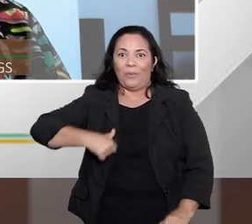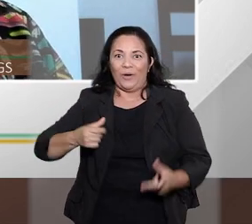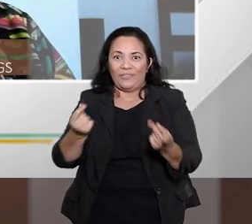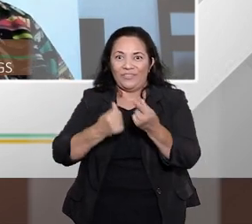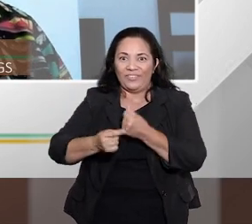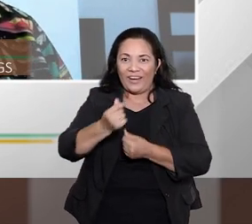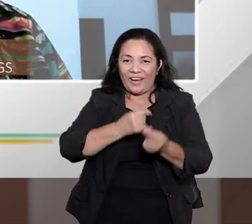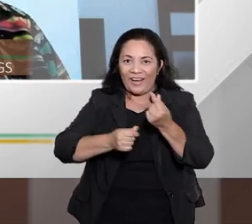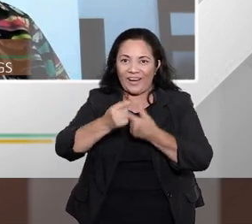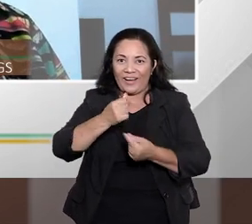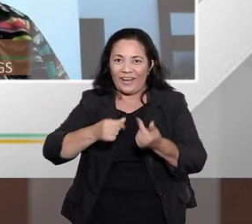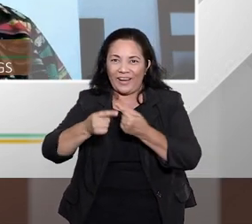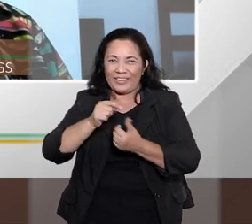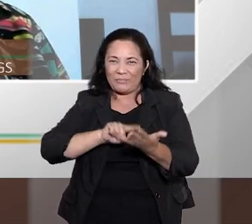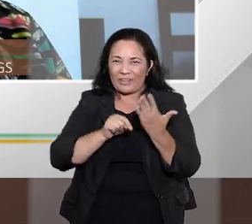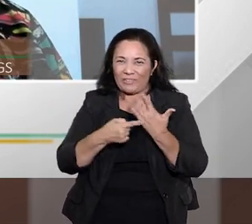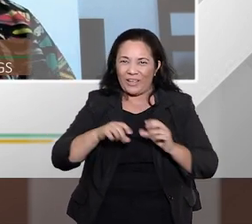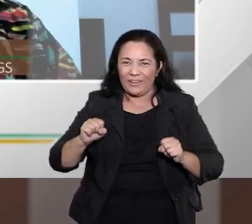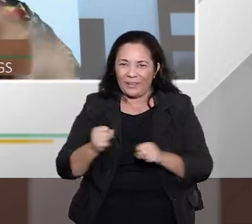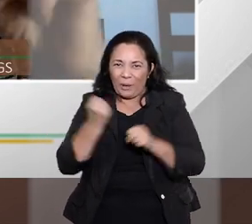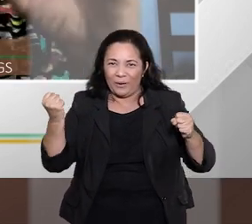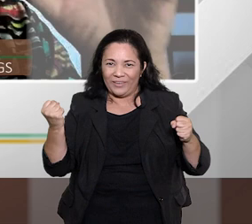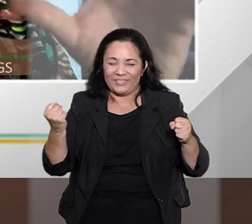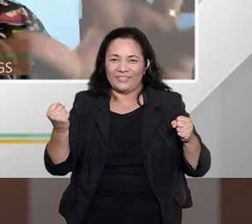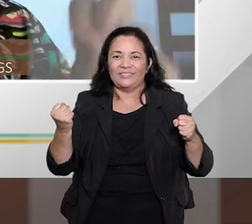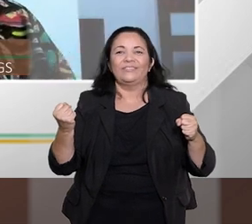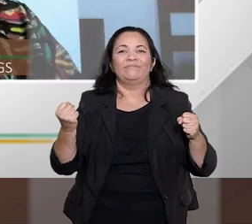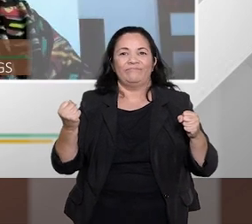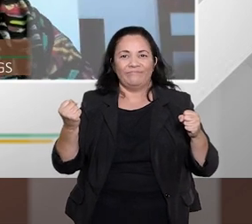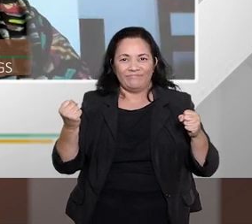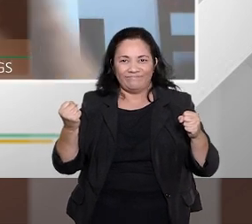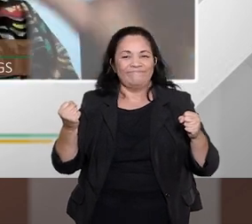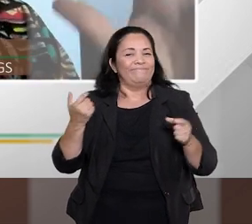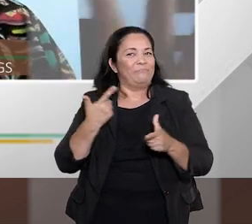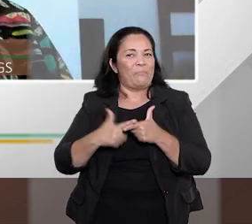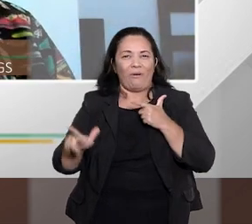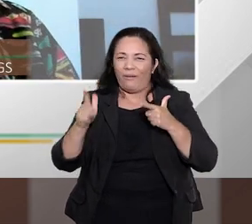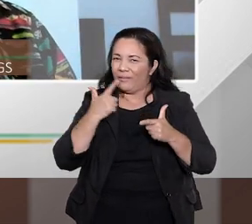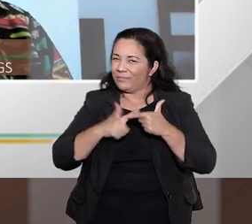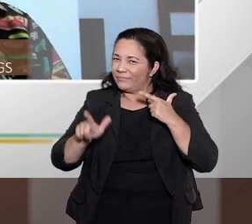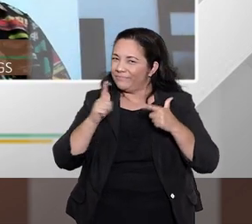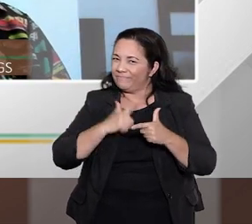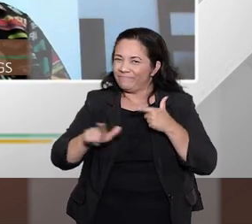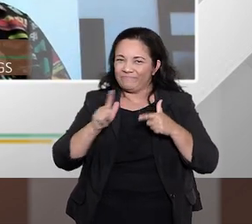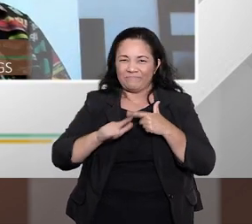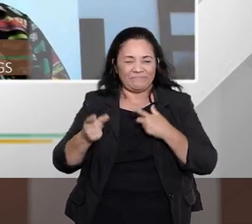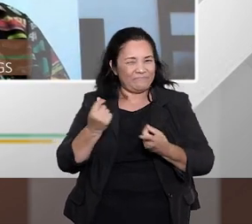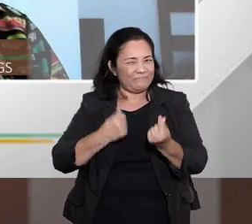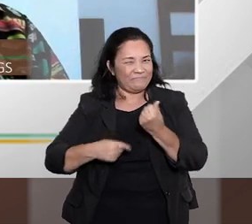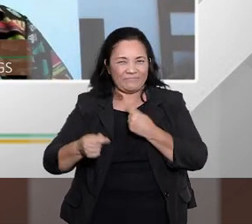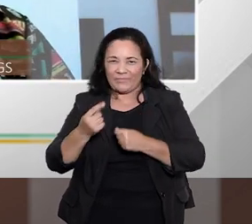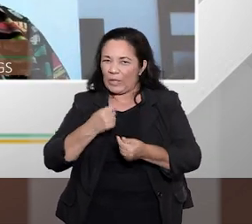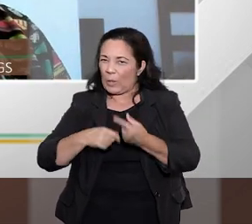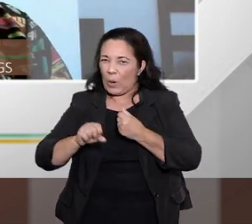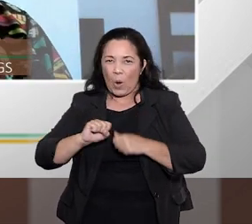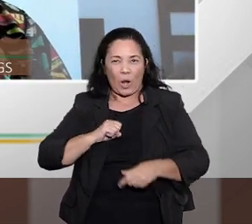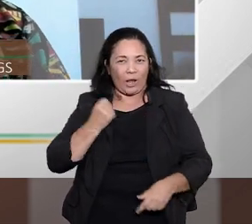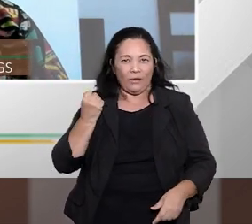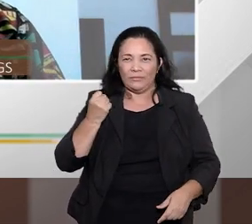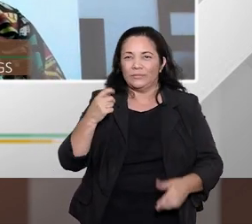especulação, etc., uma bolha, mas explodiu a bolha, aquilo virou uma coisa horrível, mundial.